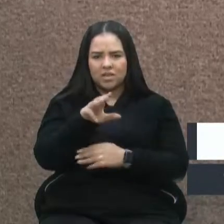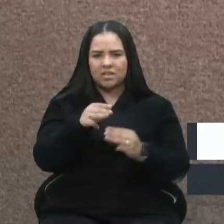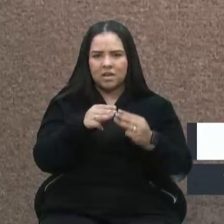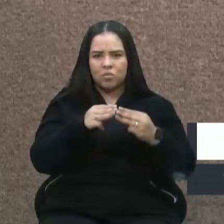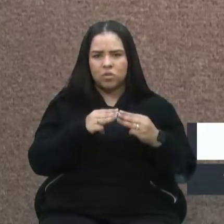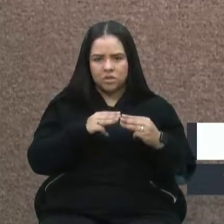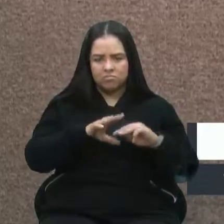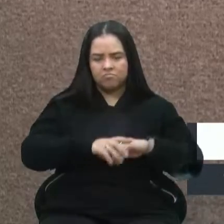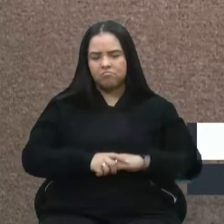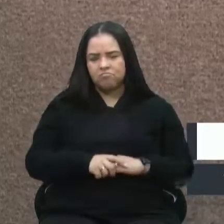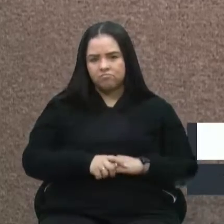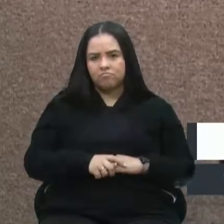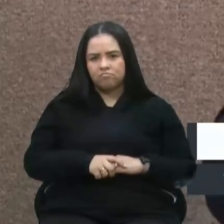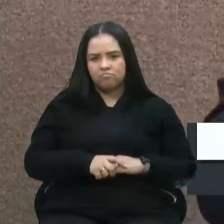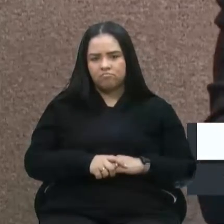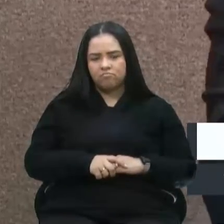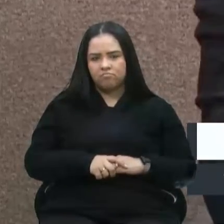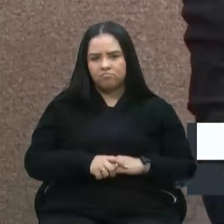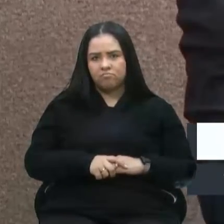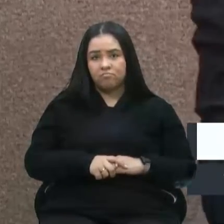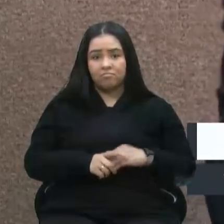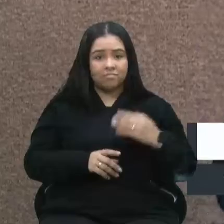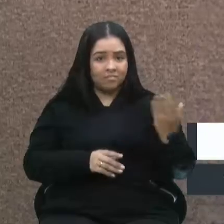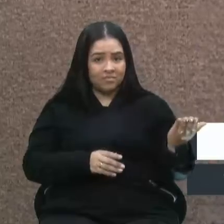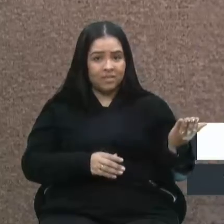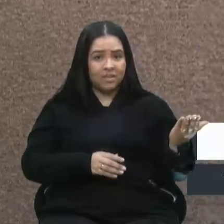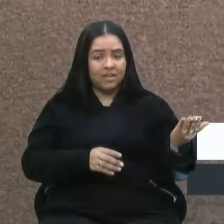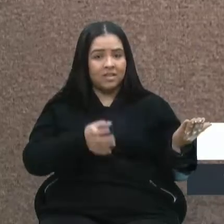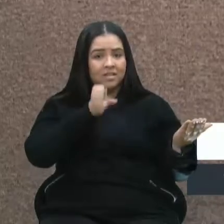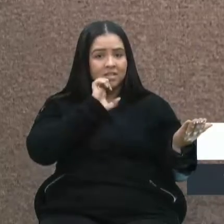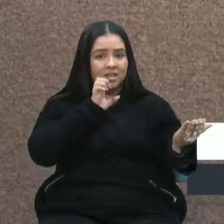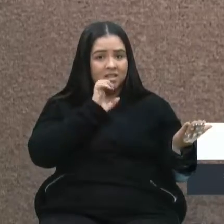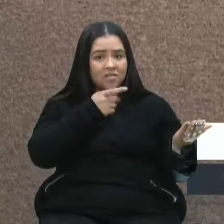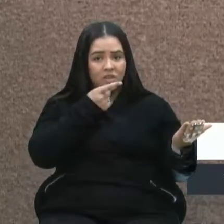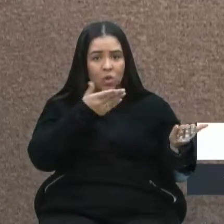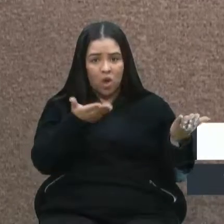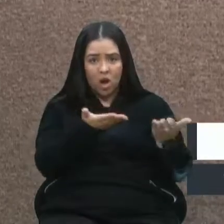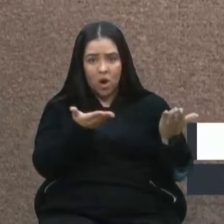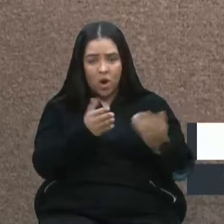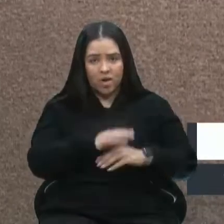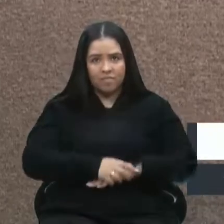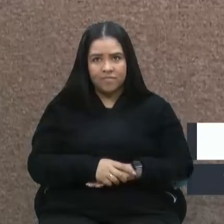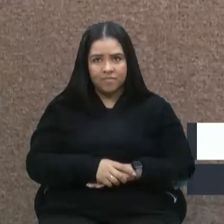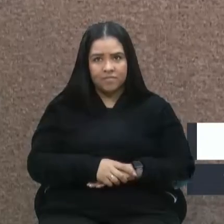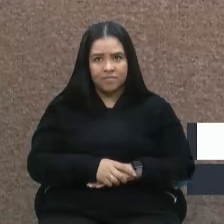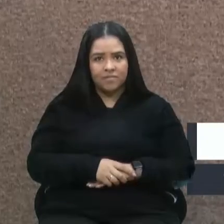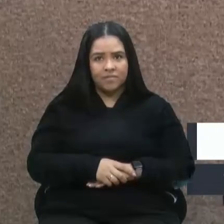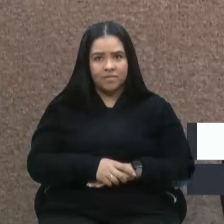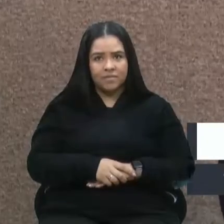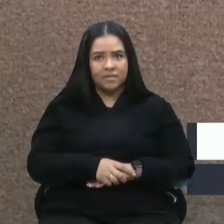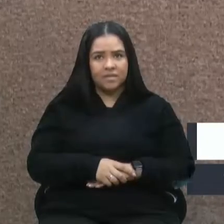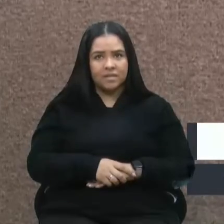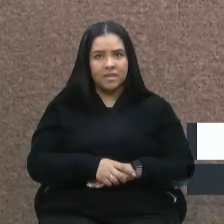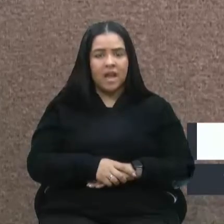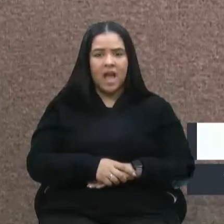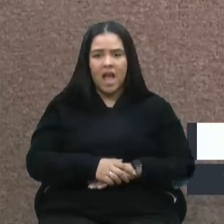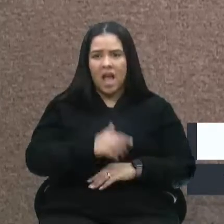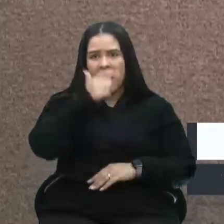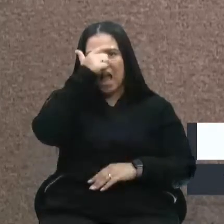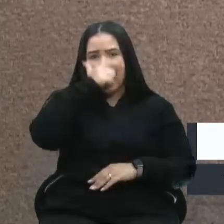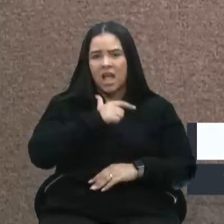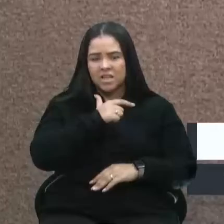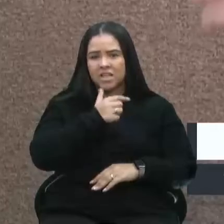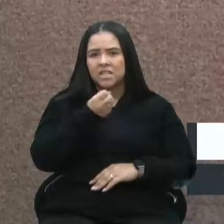É contra. E a própria vereadora Estela acabou de falar agora, que é a favor que certas pessoas que tenham